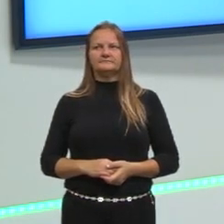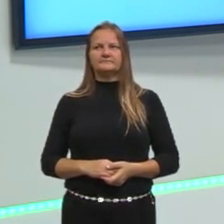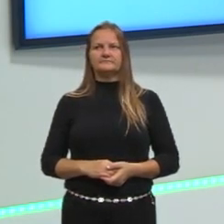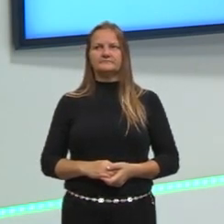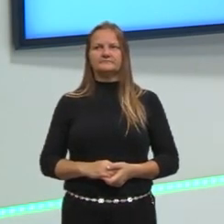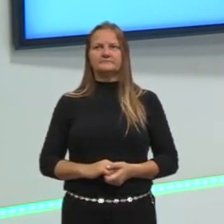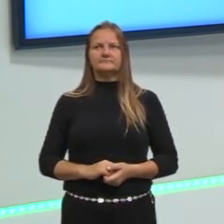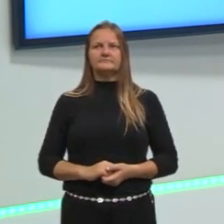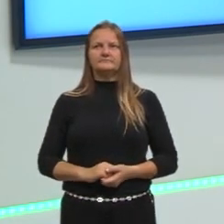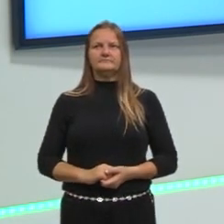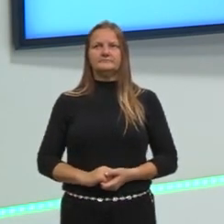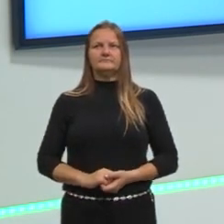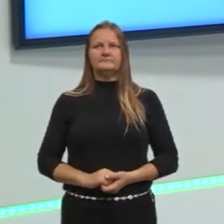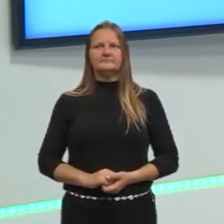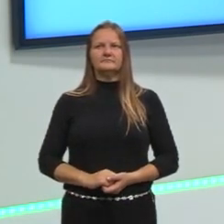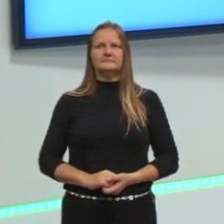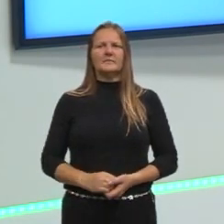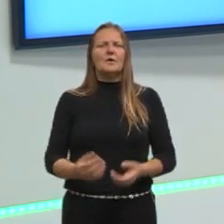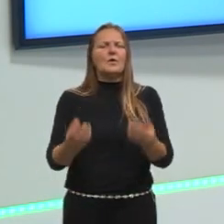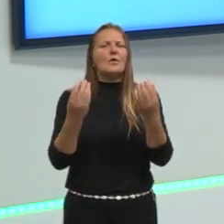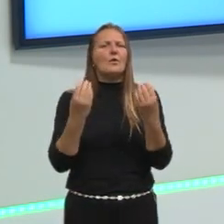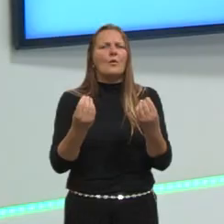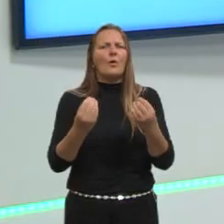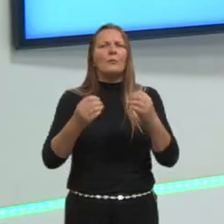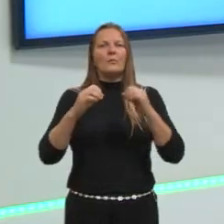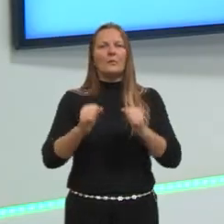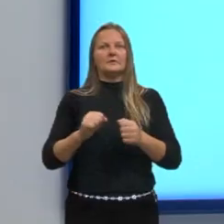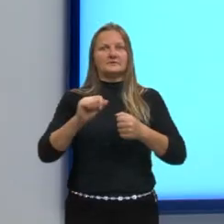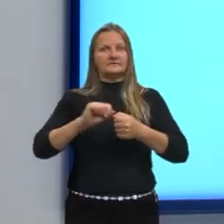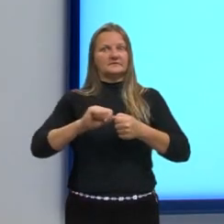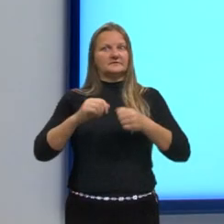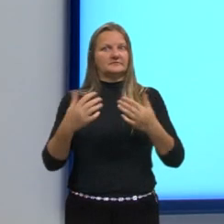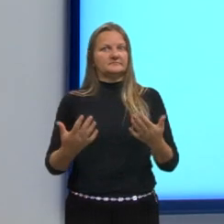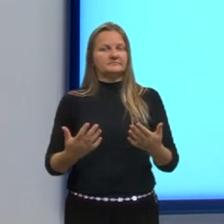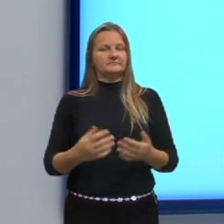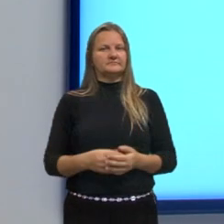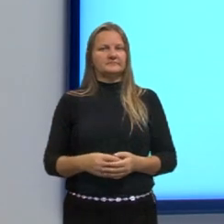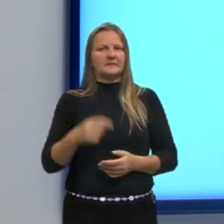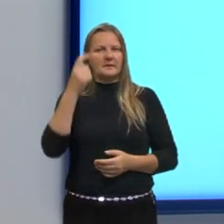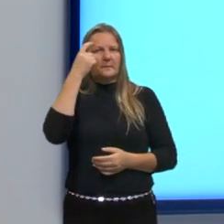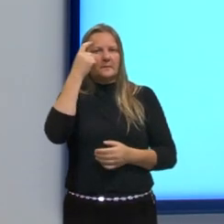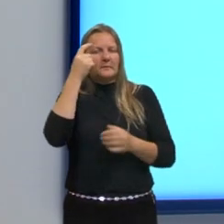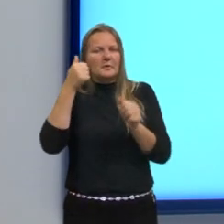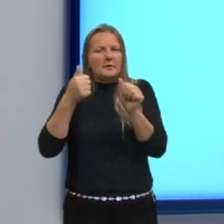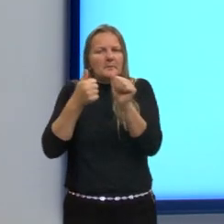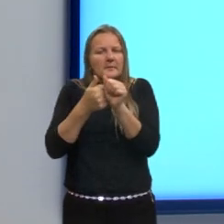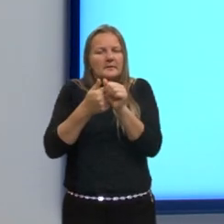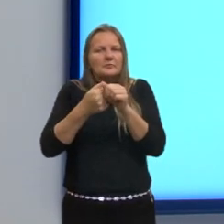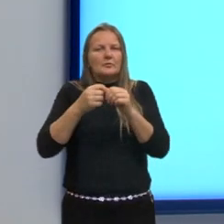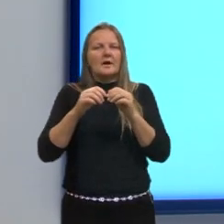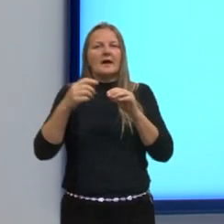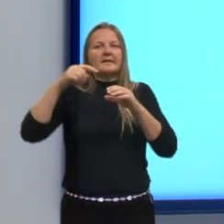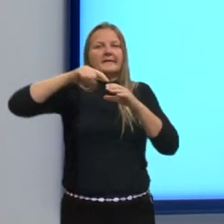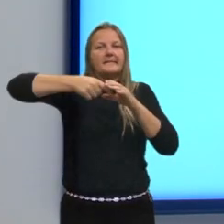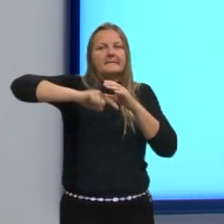tá? Tá, mas como é que a gente pode fazer isso? Levar da memória de curto pra longo prazo.